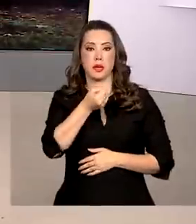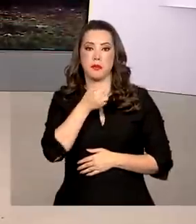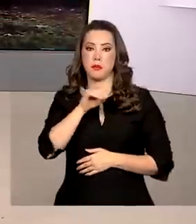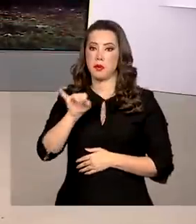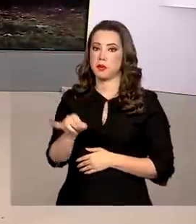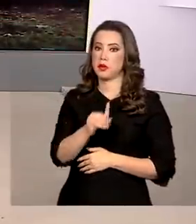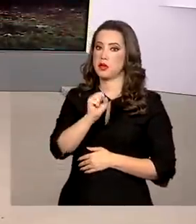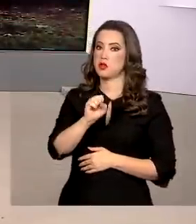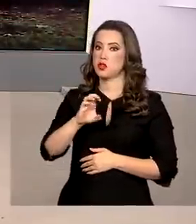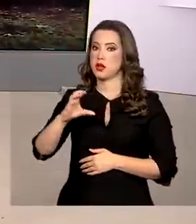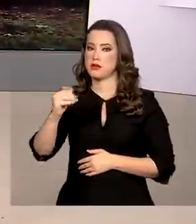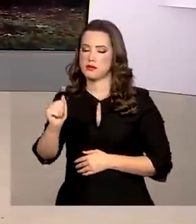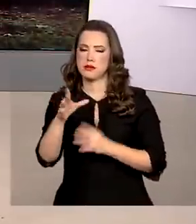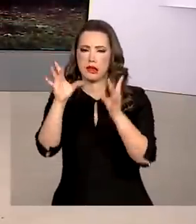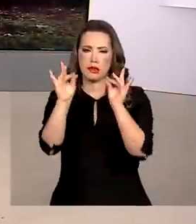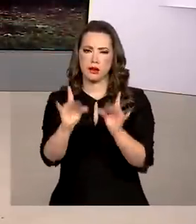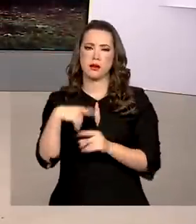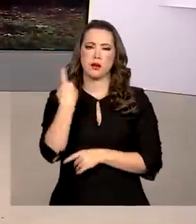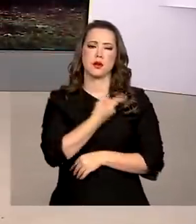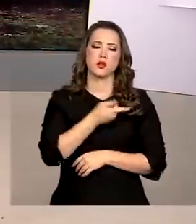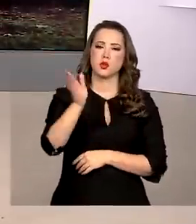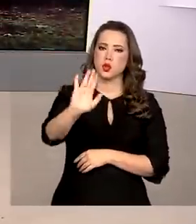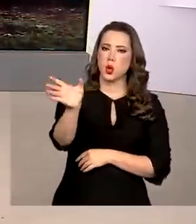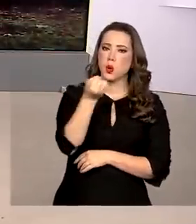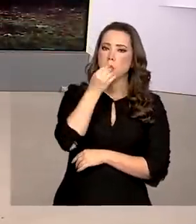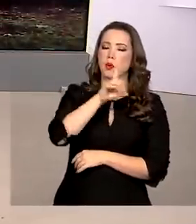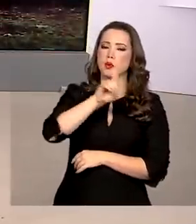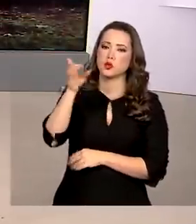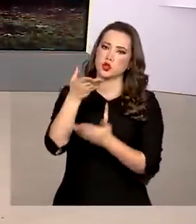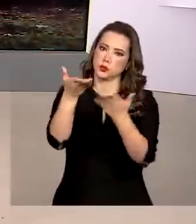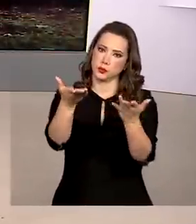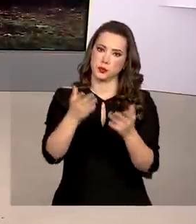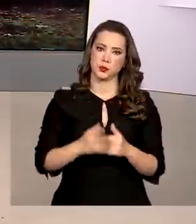Gonçalves traz ao vivo pra gente as informações. Oi, Jéssica, bom dia!